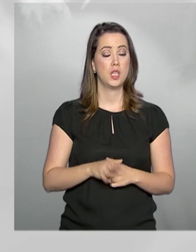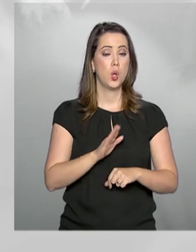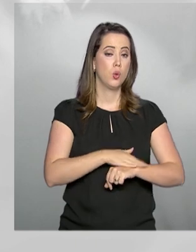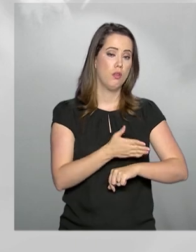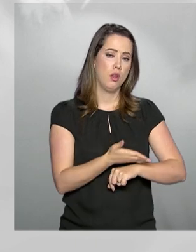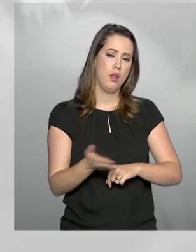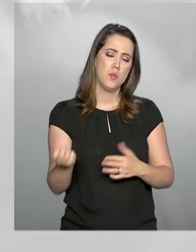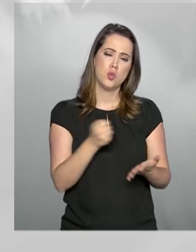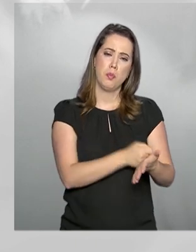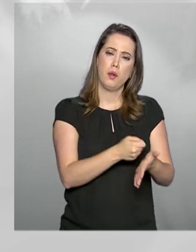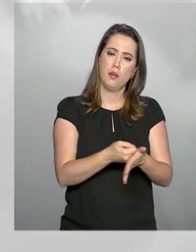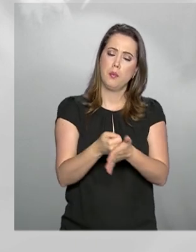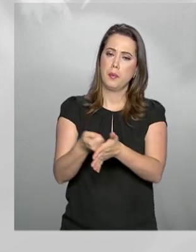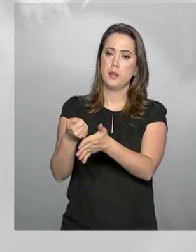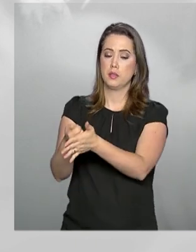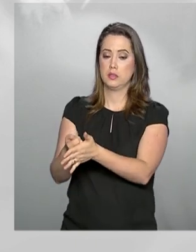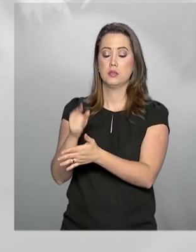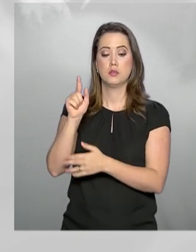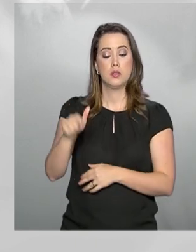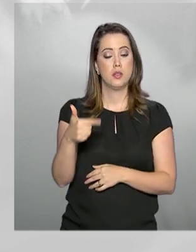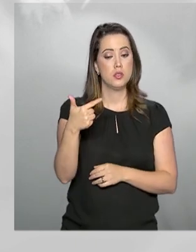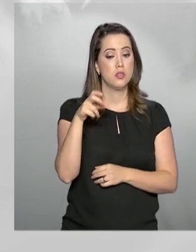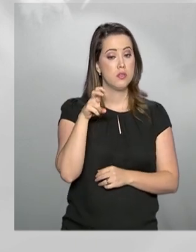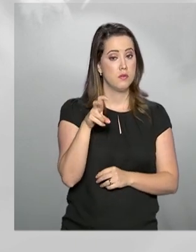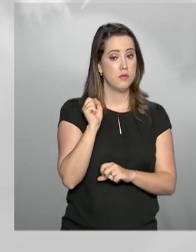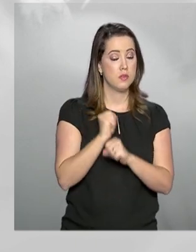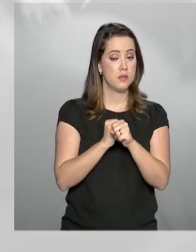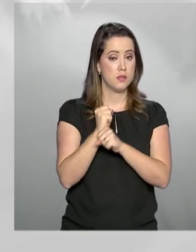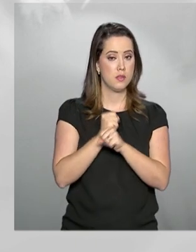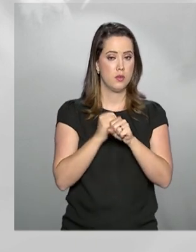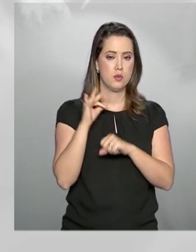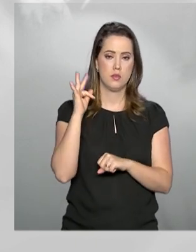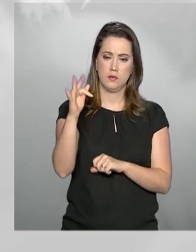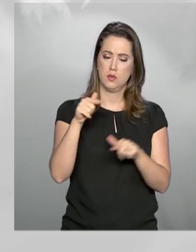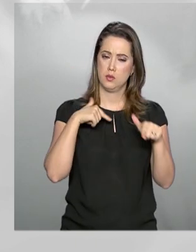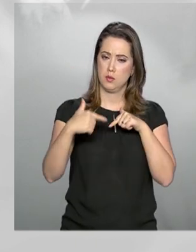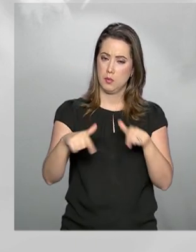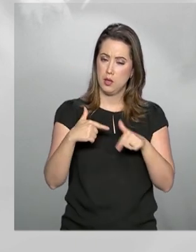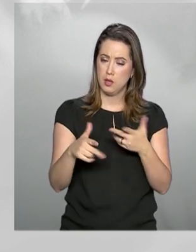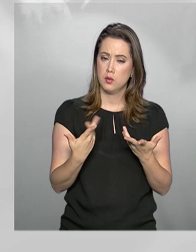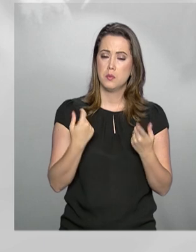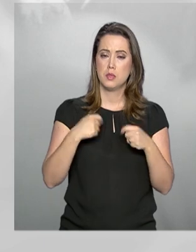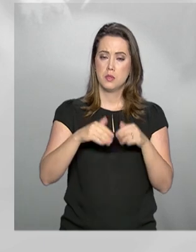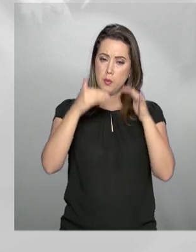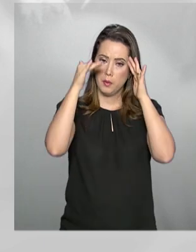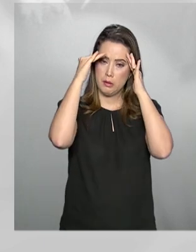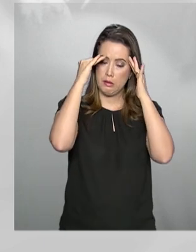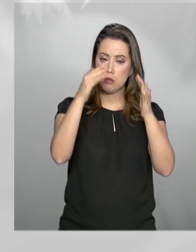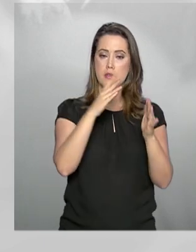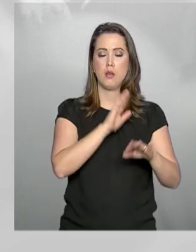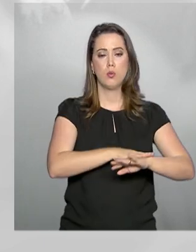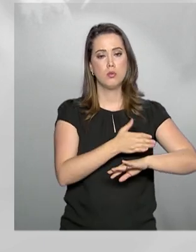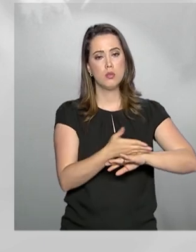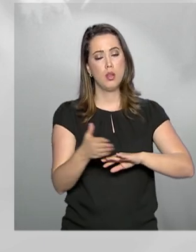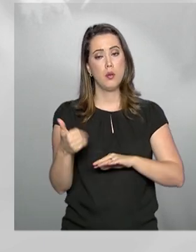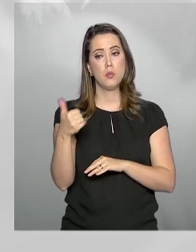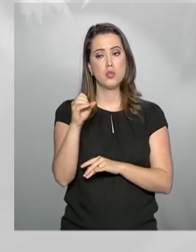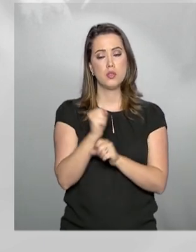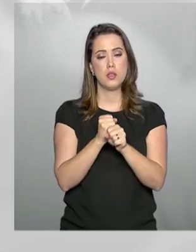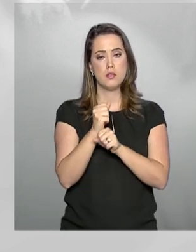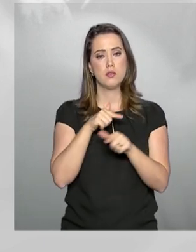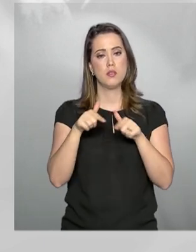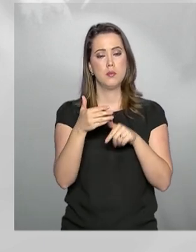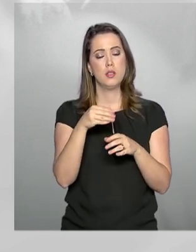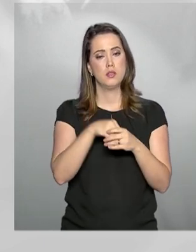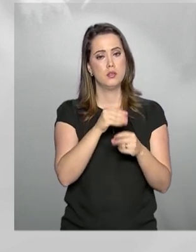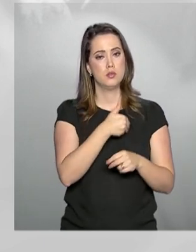tempo mínimo de contribuição será de 25 anos. E os futuros servidores terão que cumprir um tempo mínimo de 10 anos no serviço